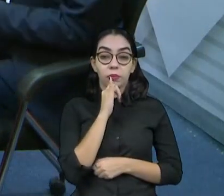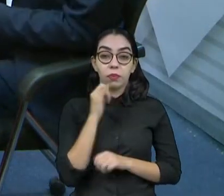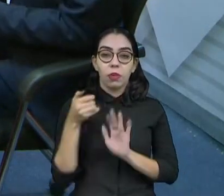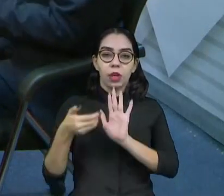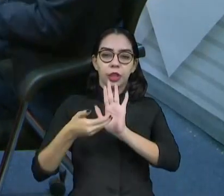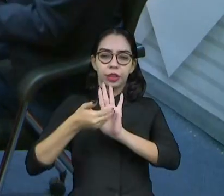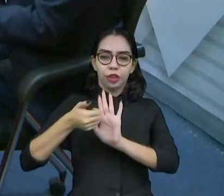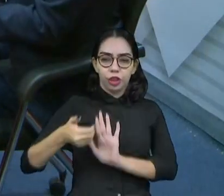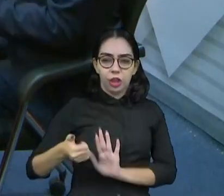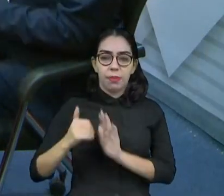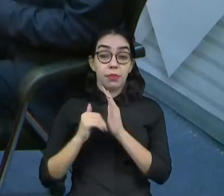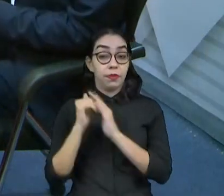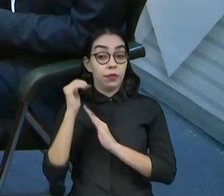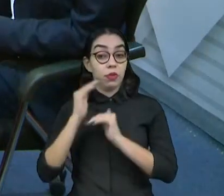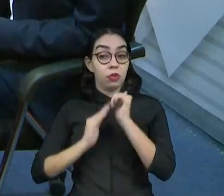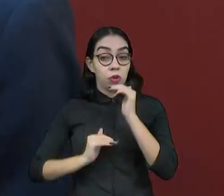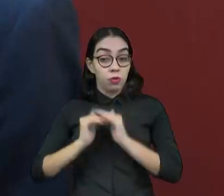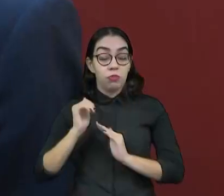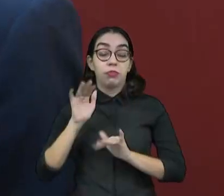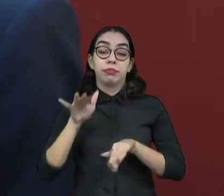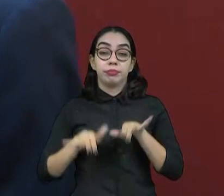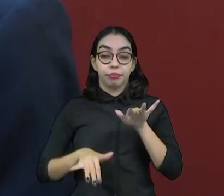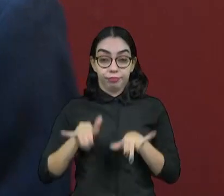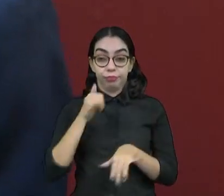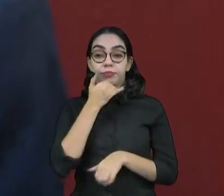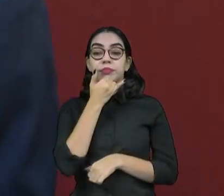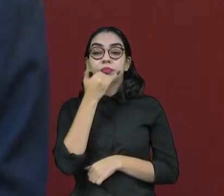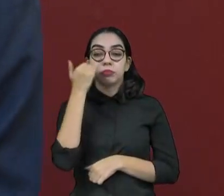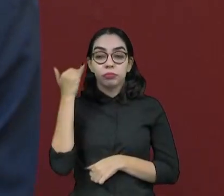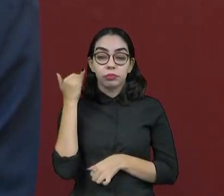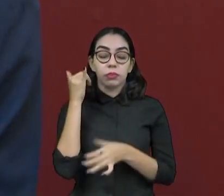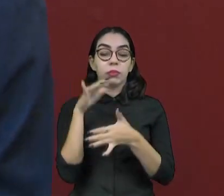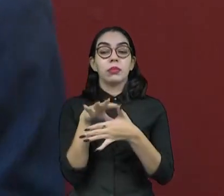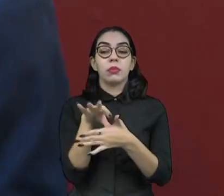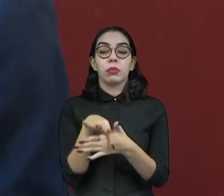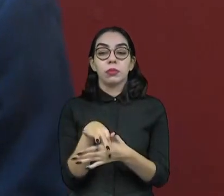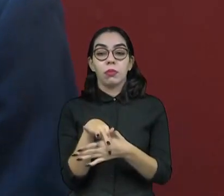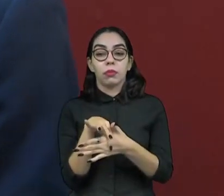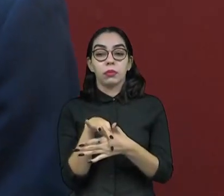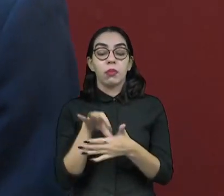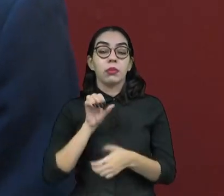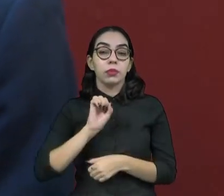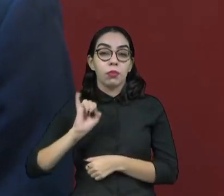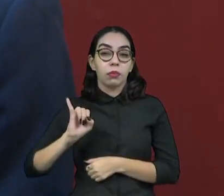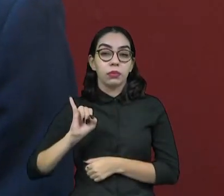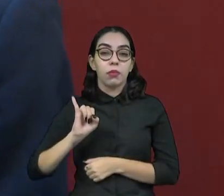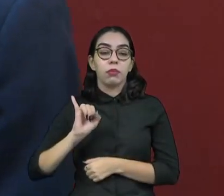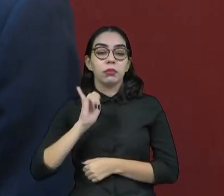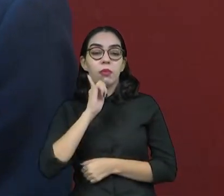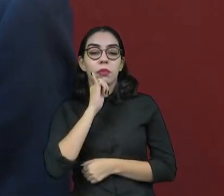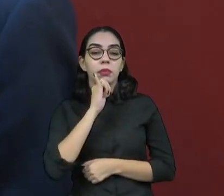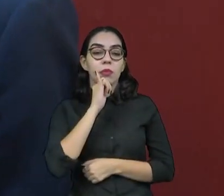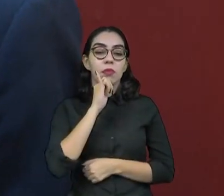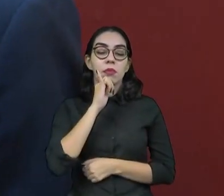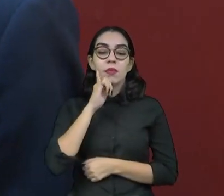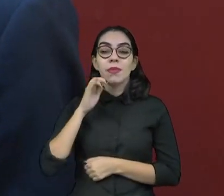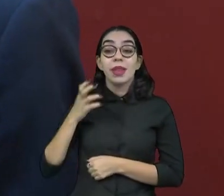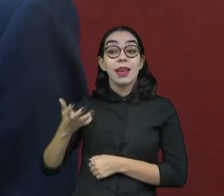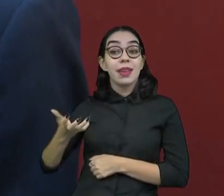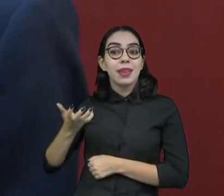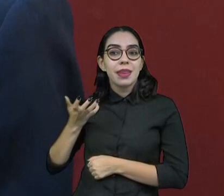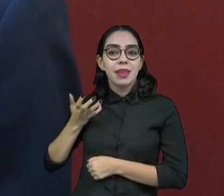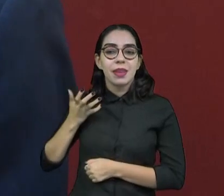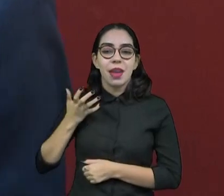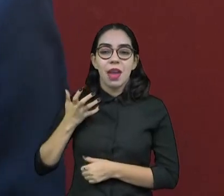determinada profissão. Mas, por exemplo, principalmente pesquisas presenciais, se recusa a entrevistar pessoas que voluntariamente querem ser